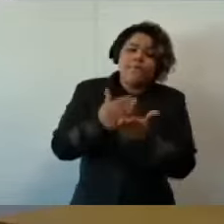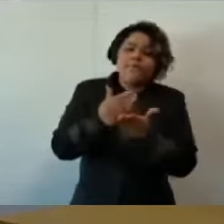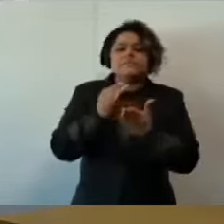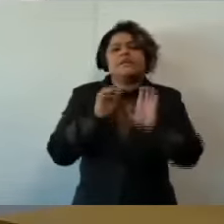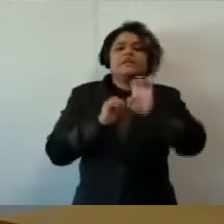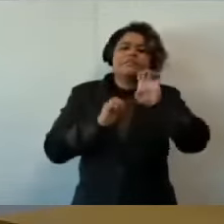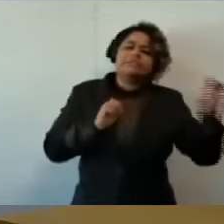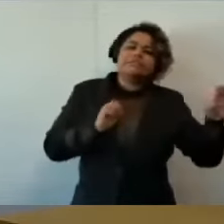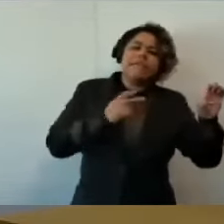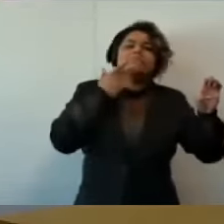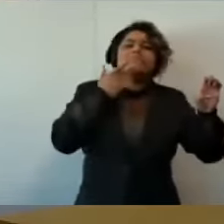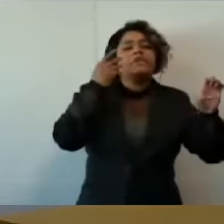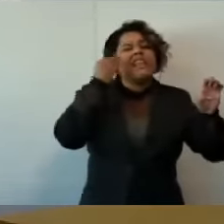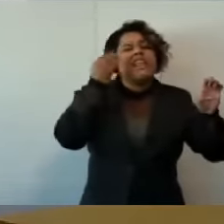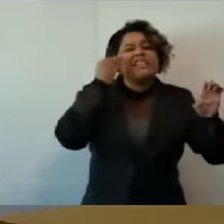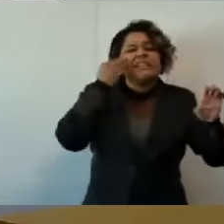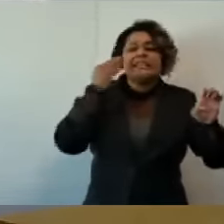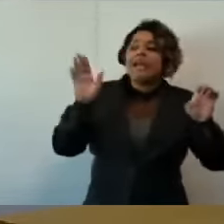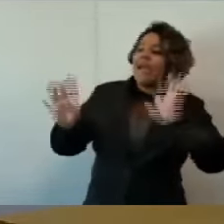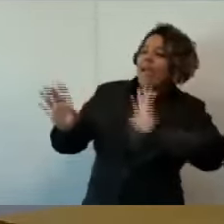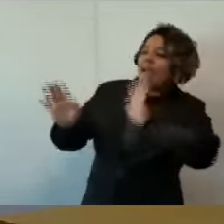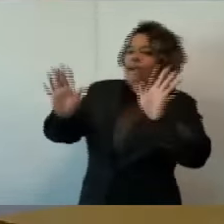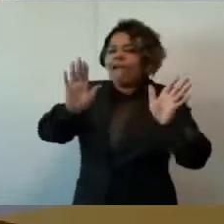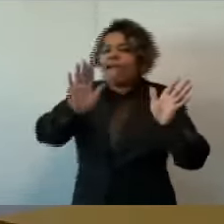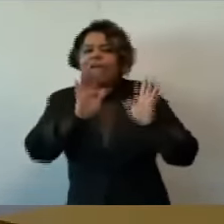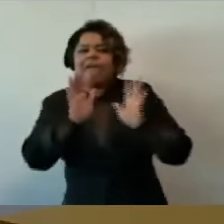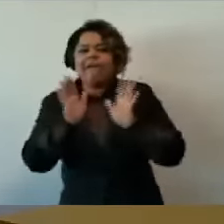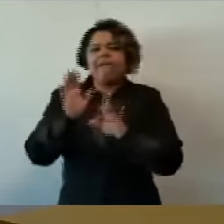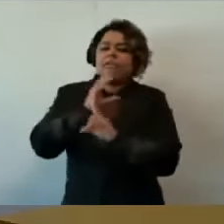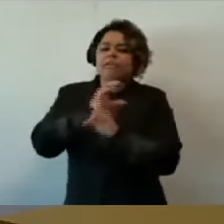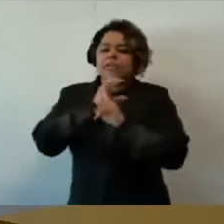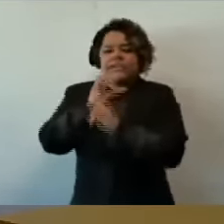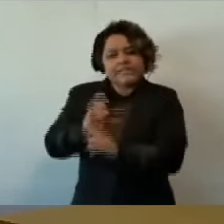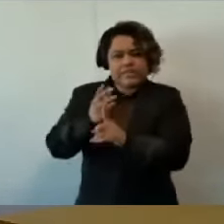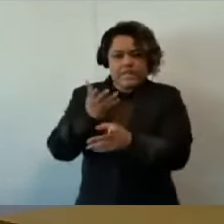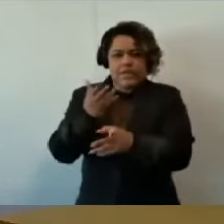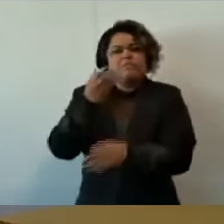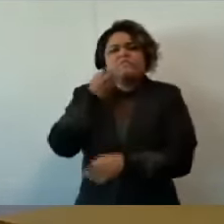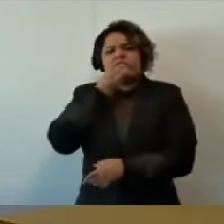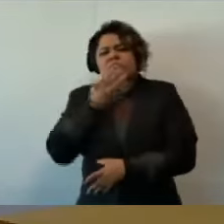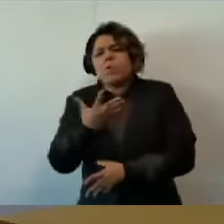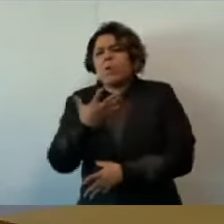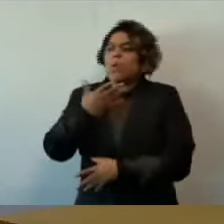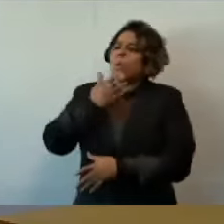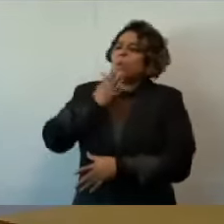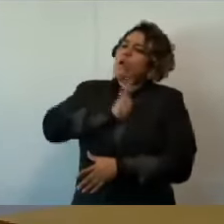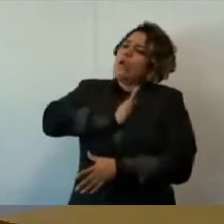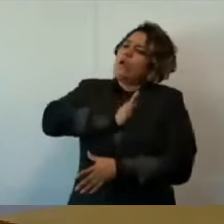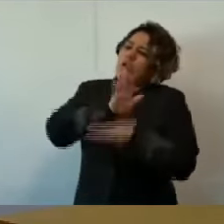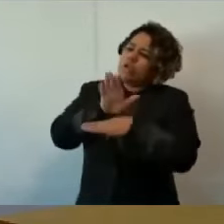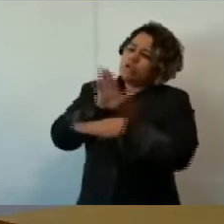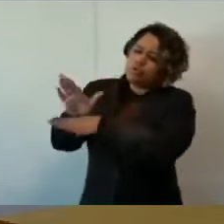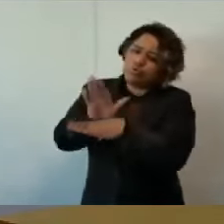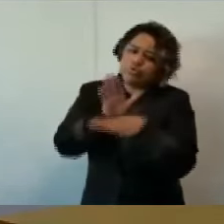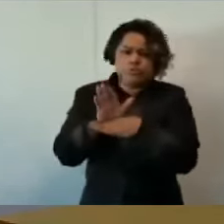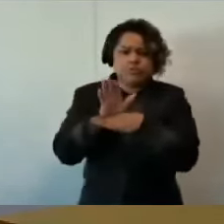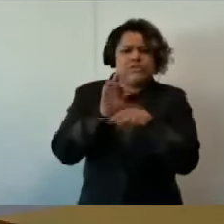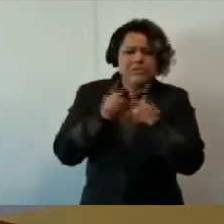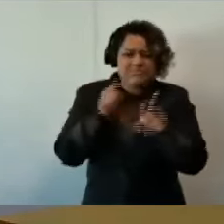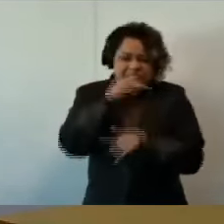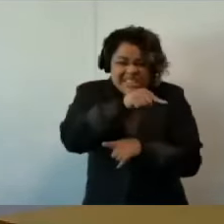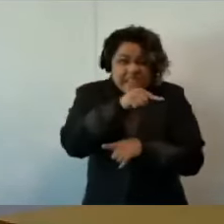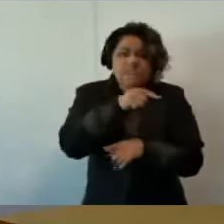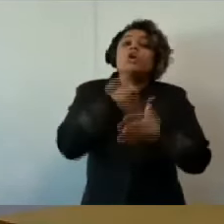cristão, os acenos da esquerda para falar que são bonzinhos e caridosos, mas estão lá lutando para a pessoa viver na rua. Estão